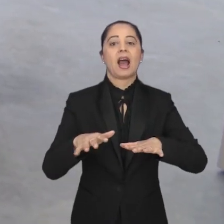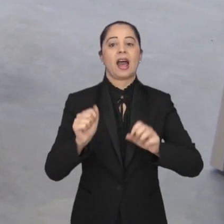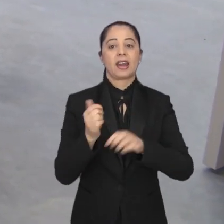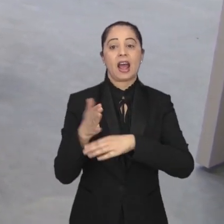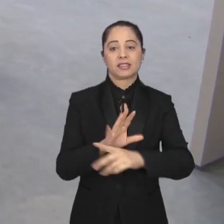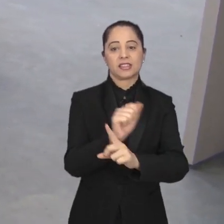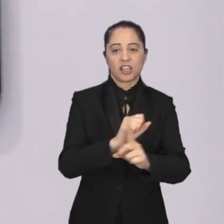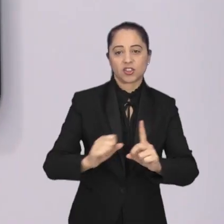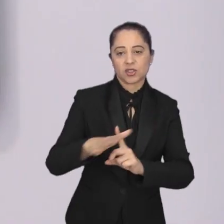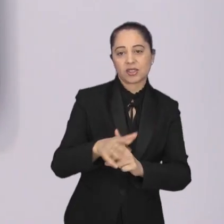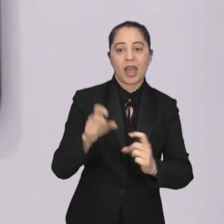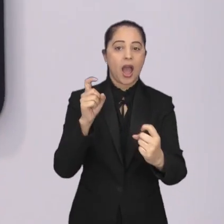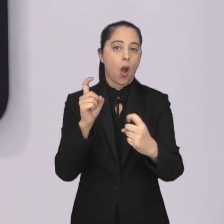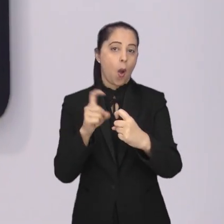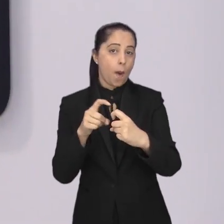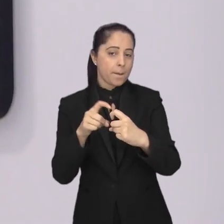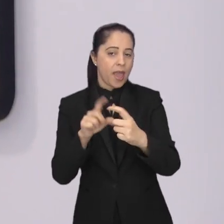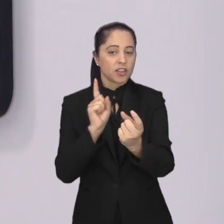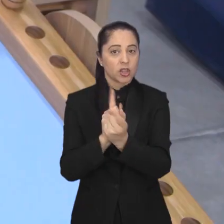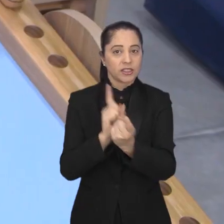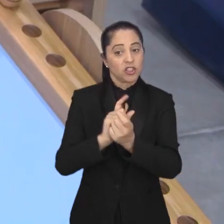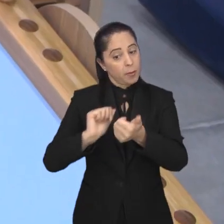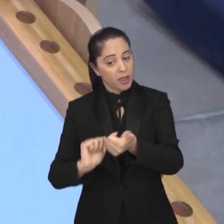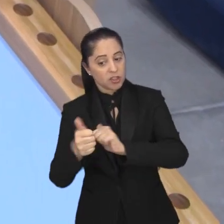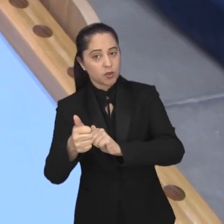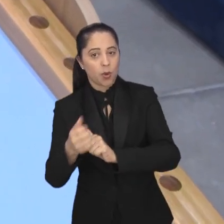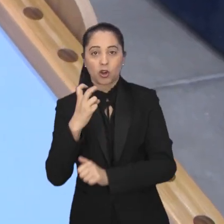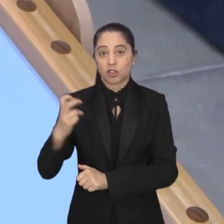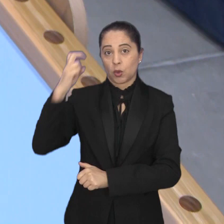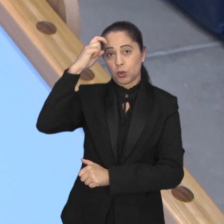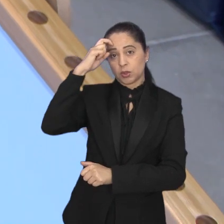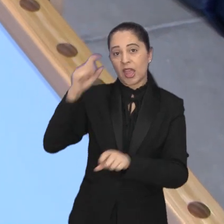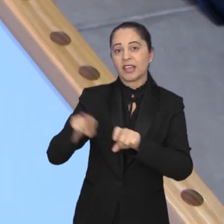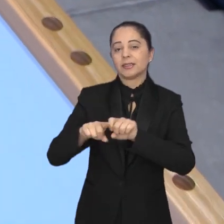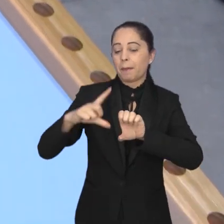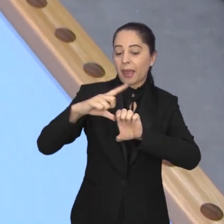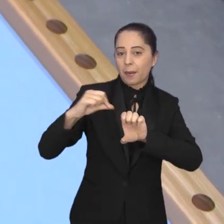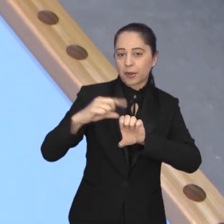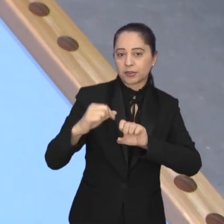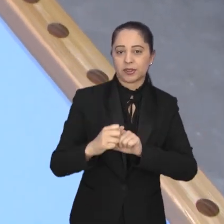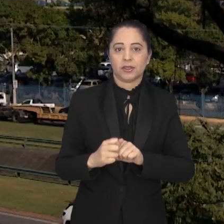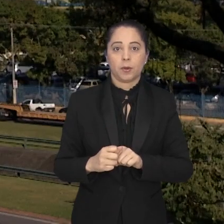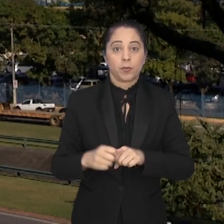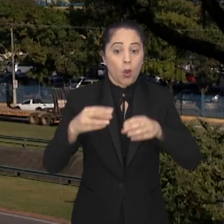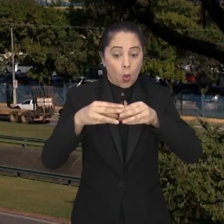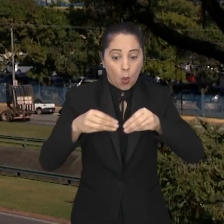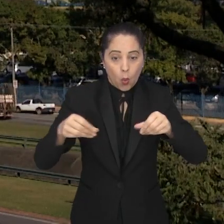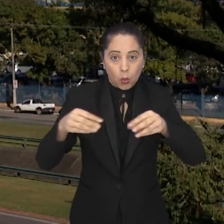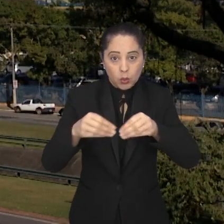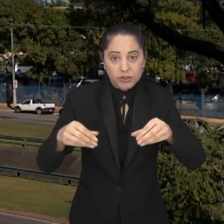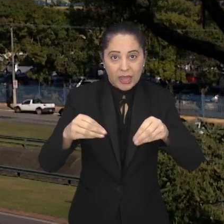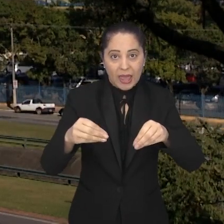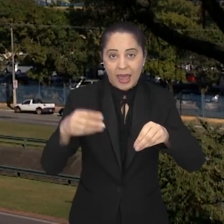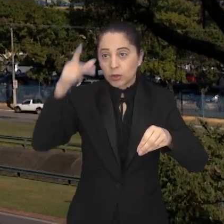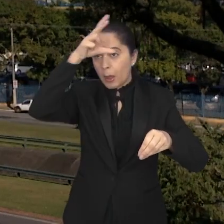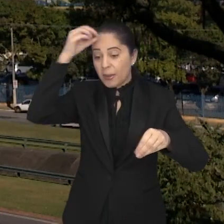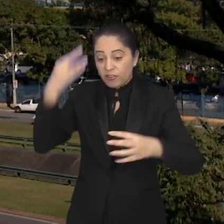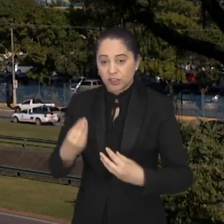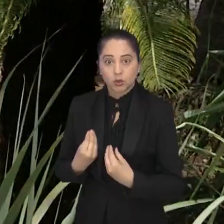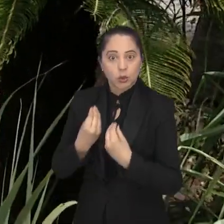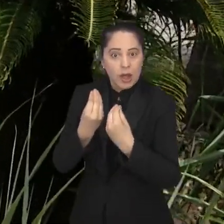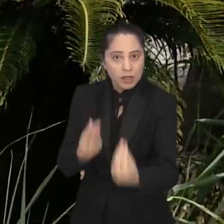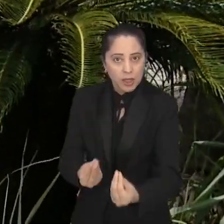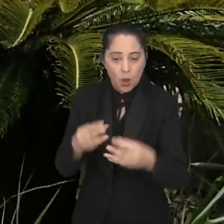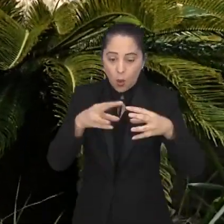assistência social, clínica, educação, esporte, cultura e empregabilidade. O terreno foi cedido pela Prefeitura